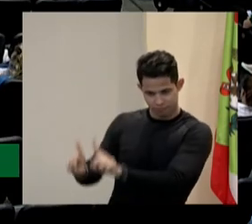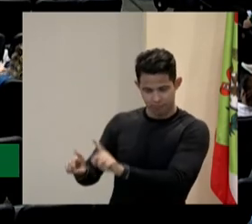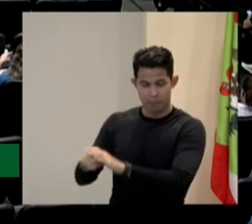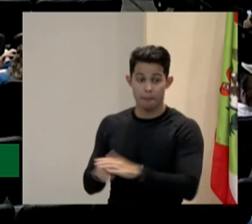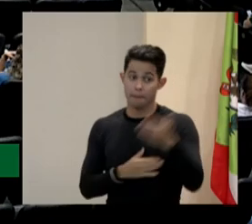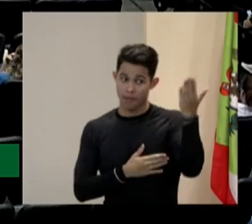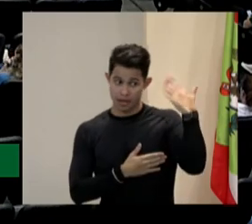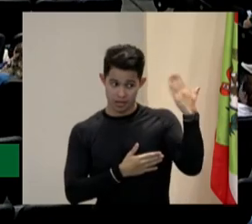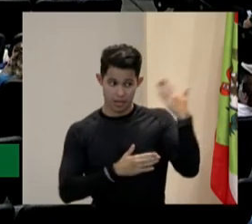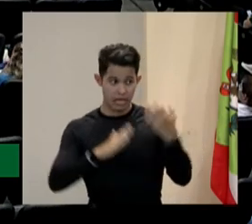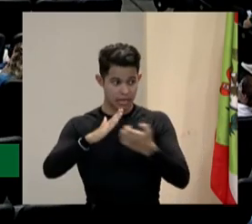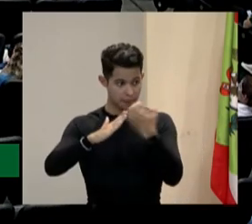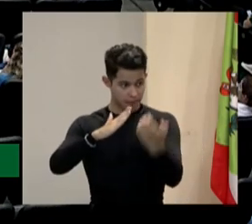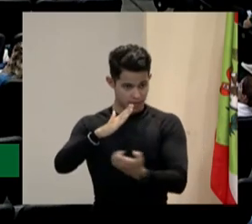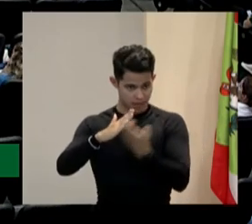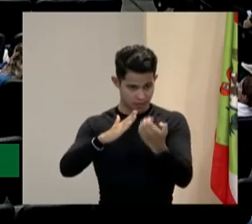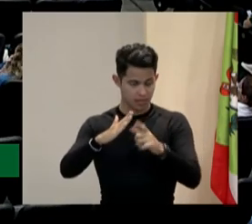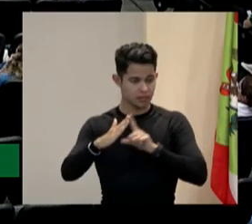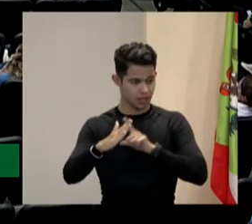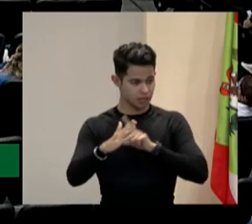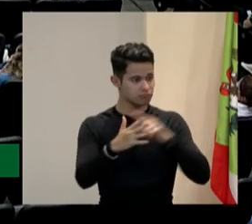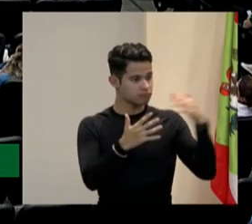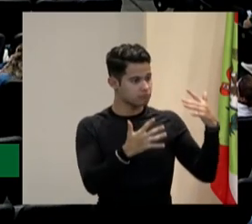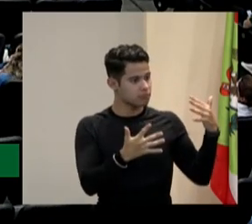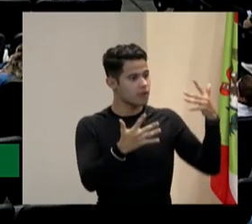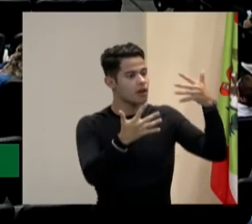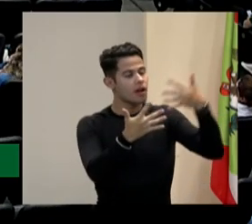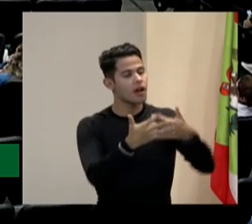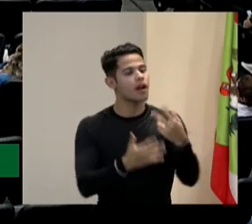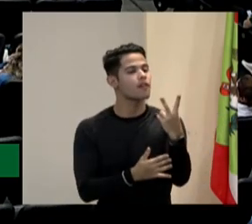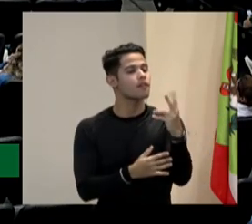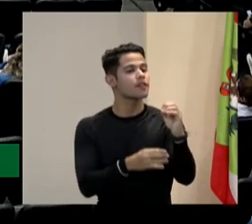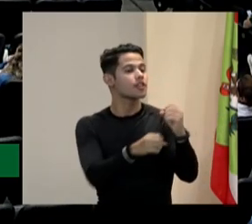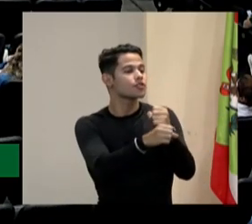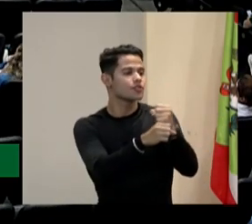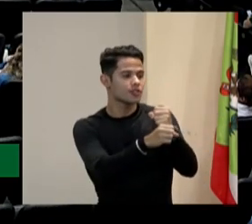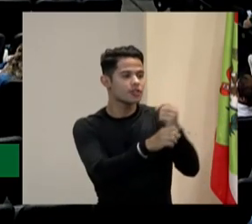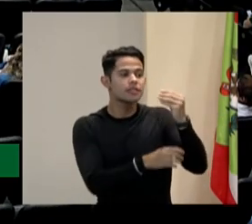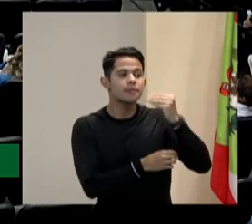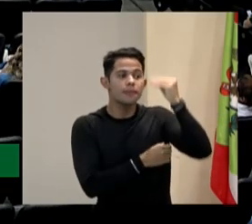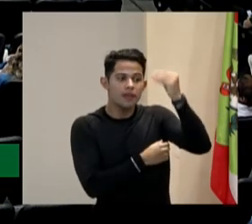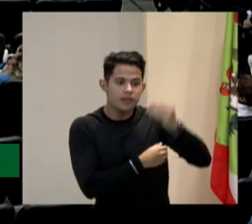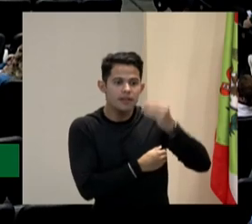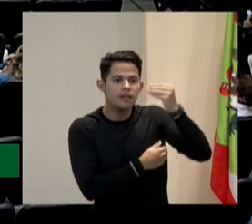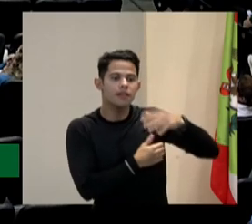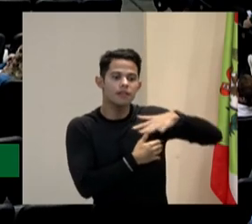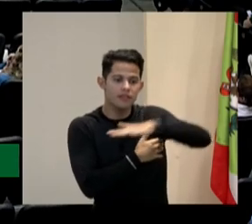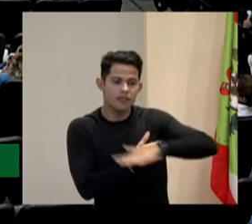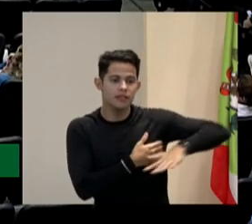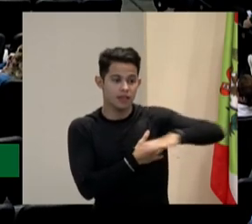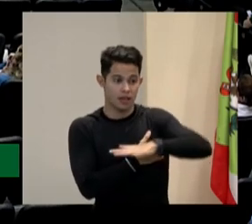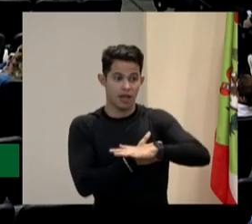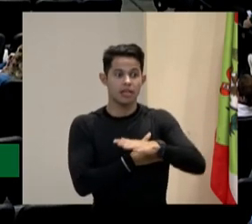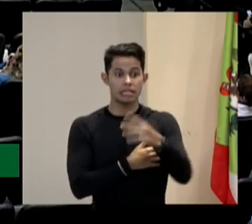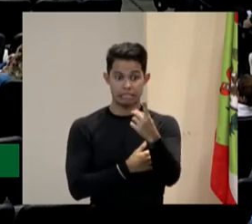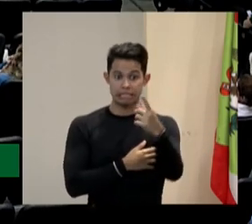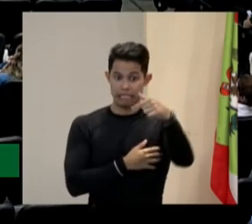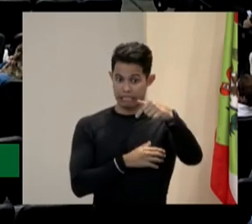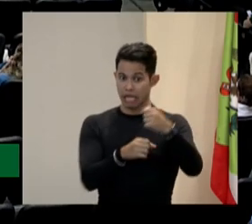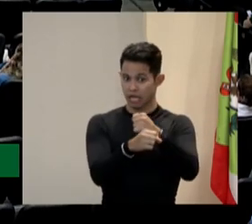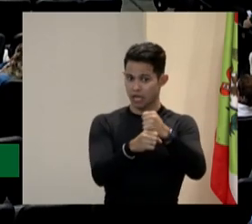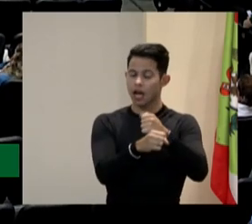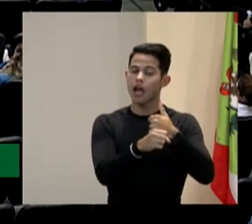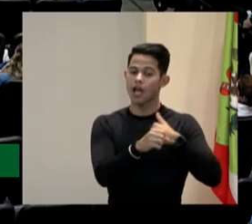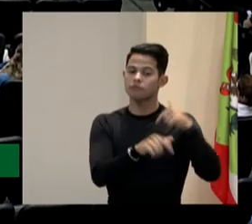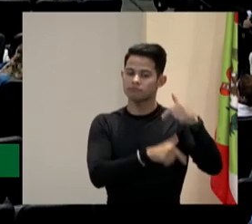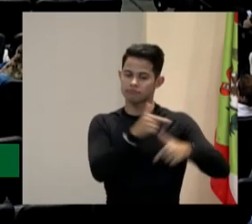empresa extremamente inclusiva, eu tenho 20 anos de experiência aí no mercado automobilístico, desses 20 anos, 17 como líder, e